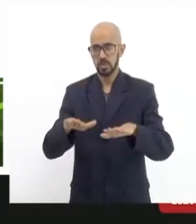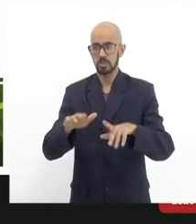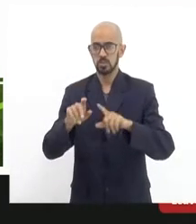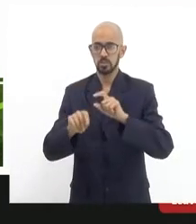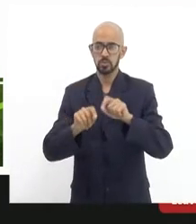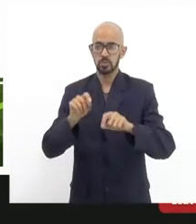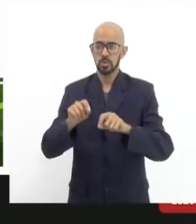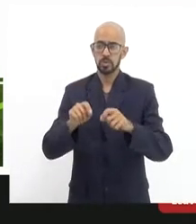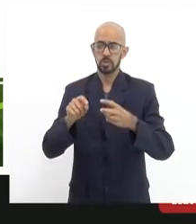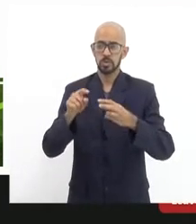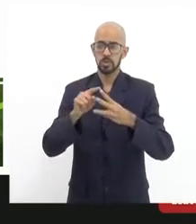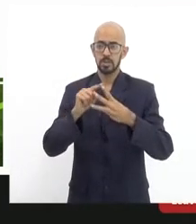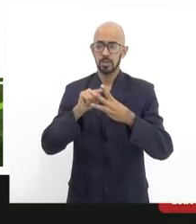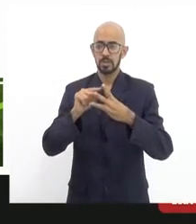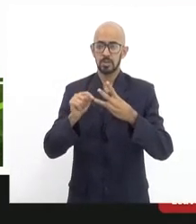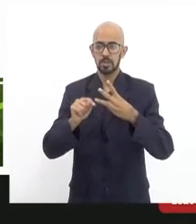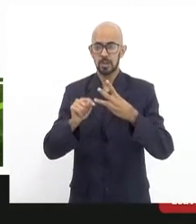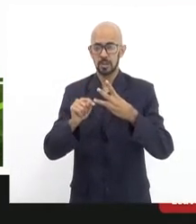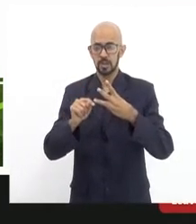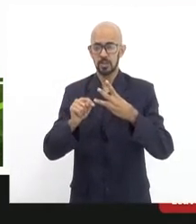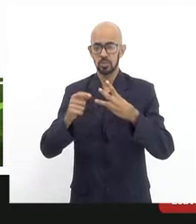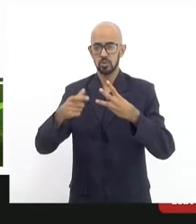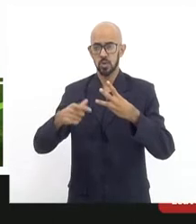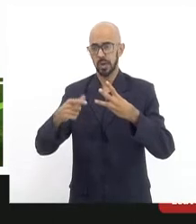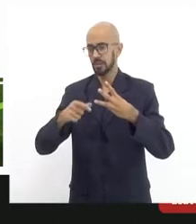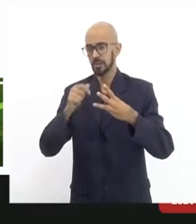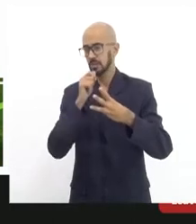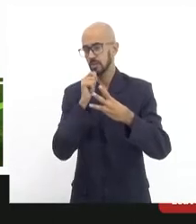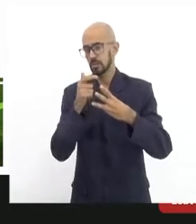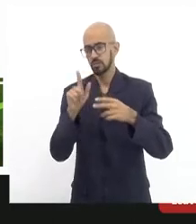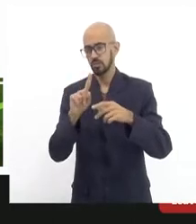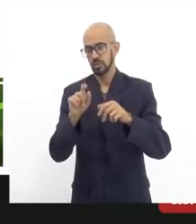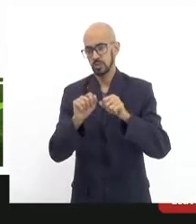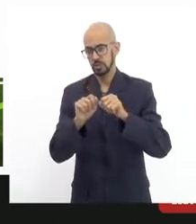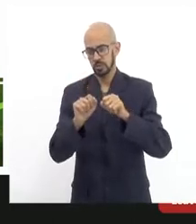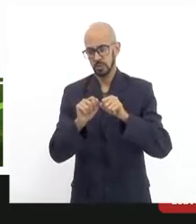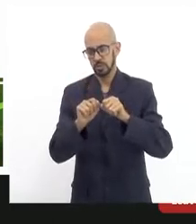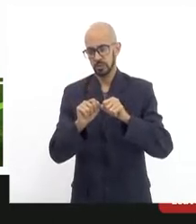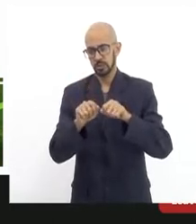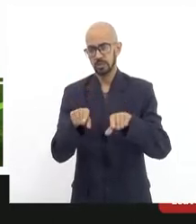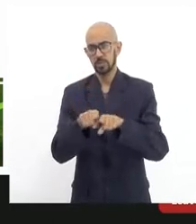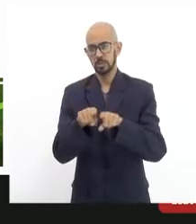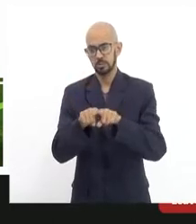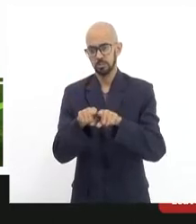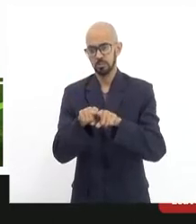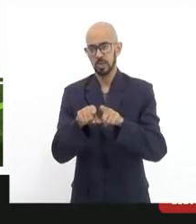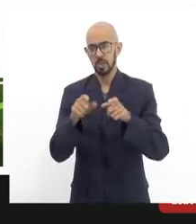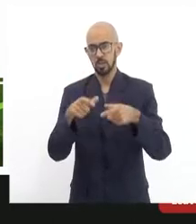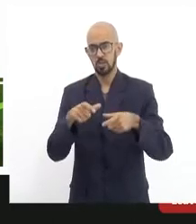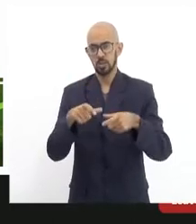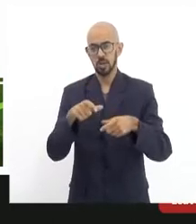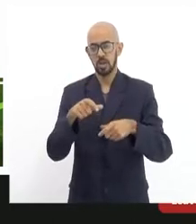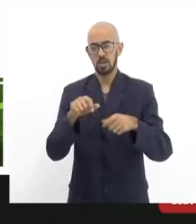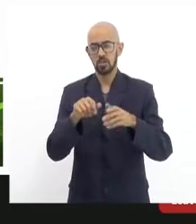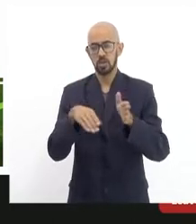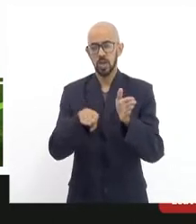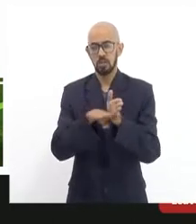três sessões, duas a três sessões que não foram feitas, incluindo a sessão do Ramal Paulo Amartes.